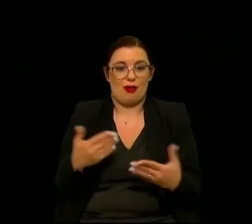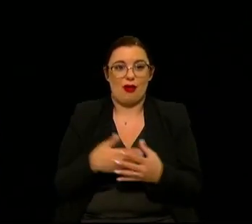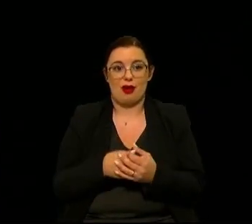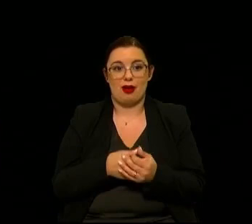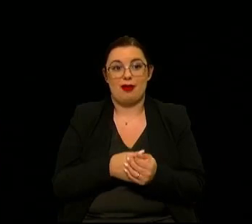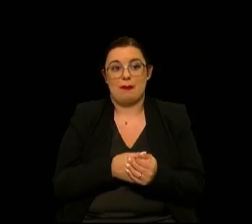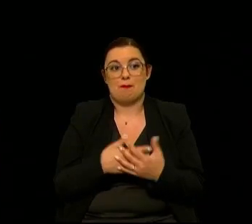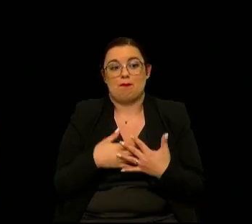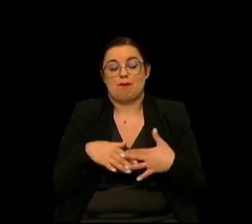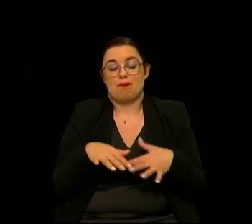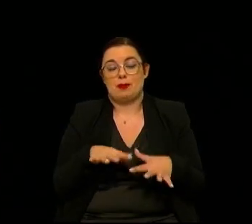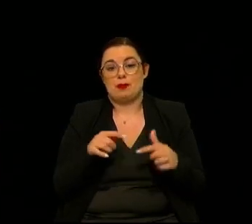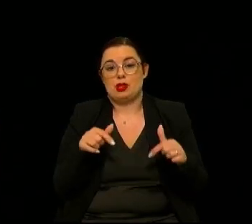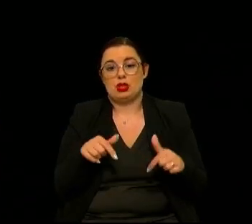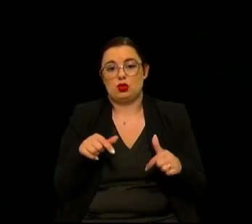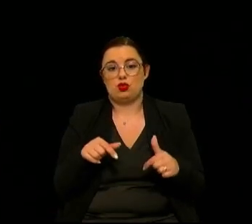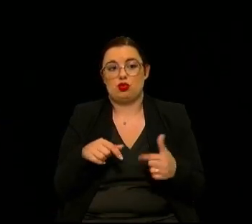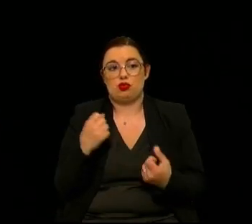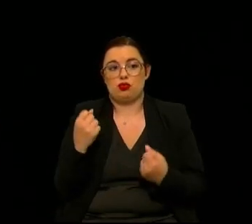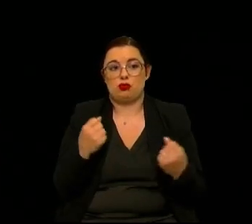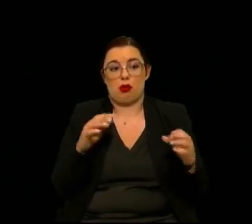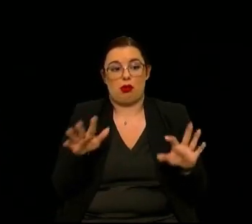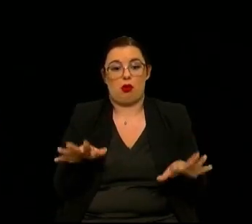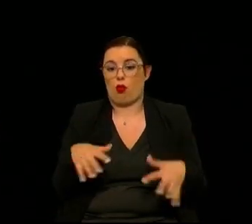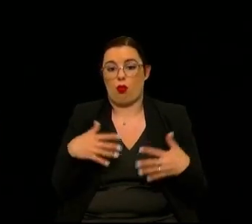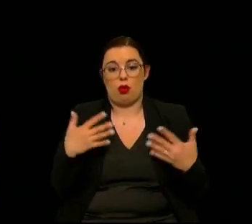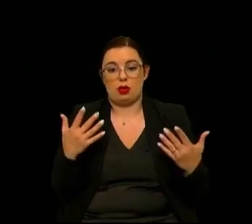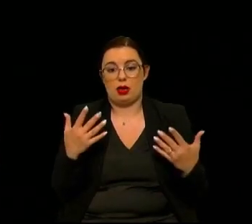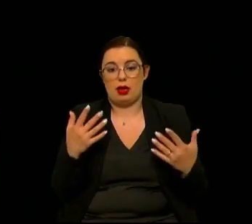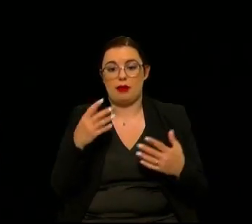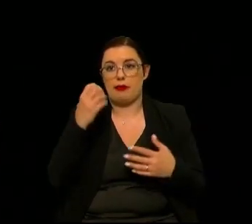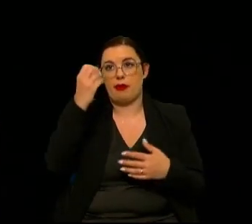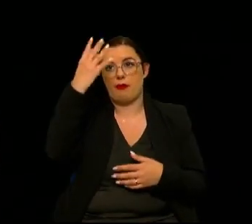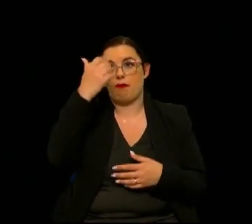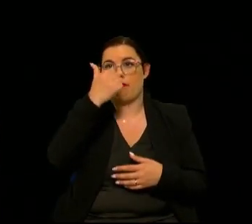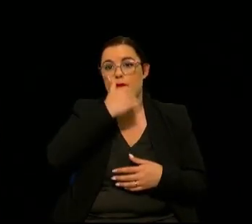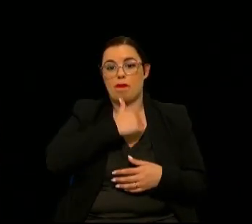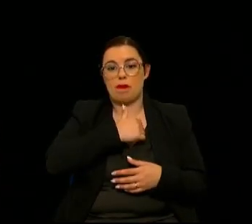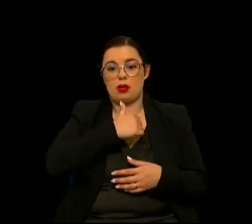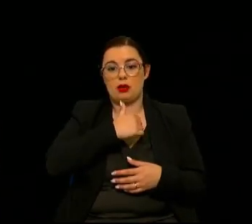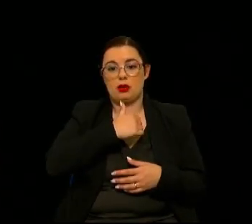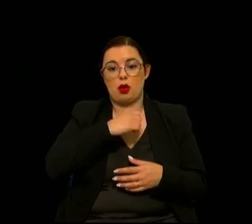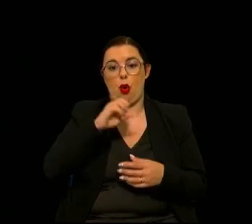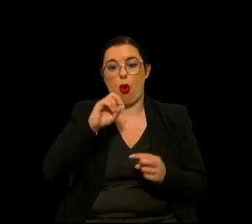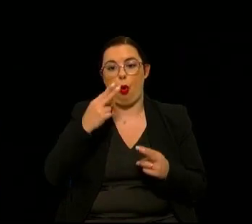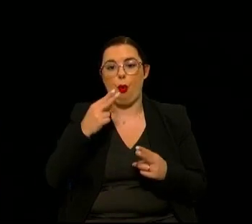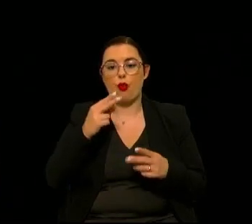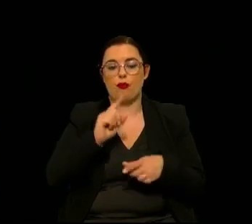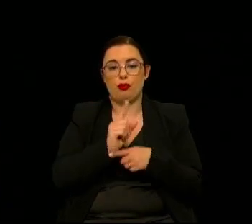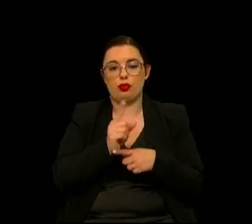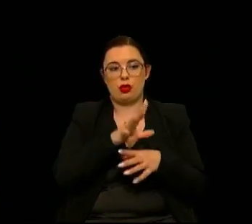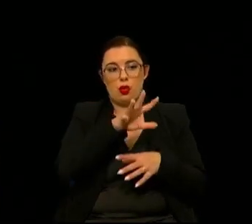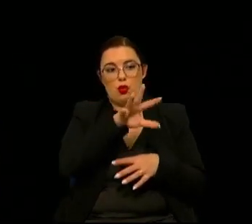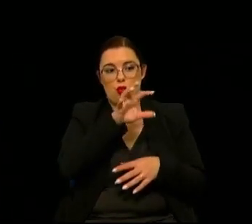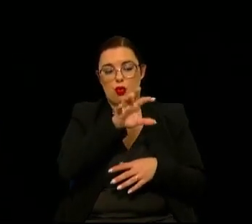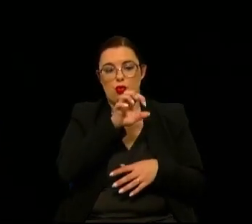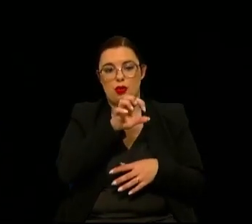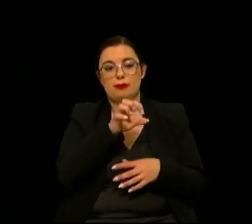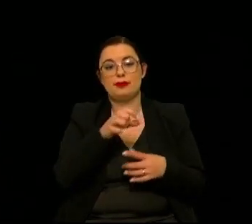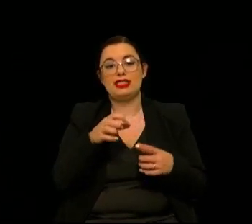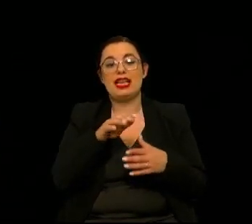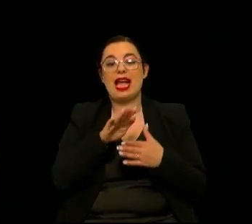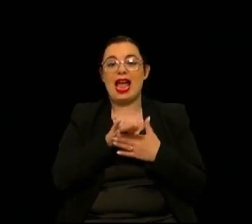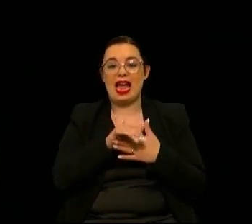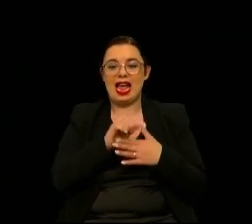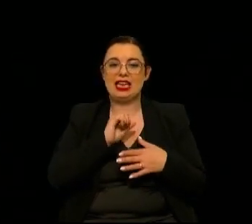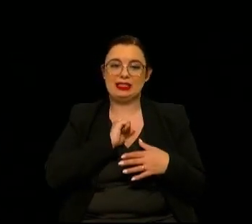nos dias de hoje um veículo qualquer que seja que passa um sinal vermelho que passa um radar recebe uma carta minha